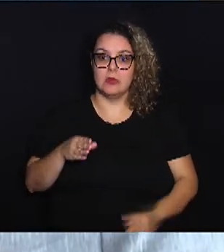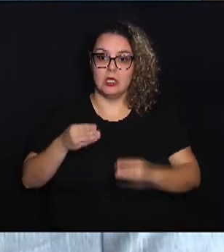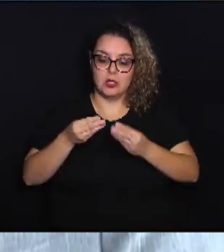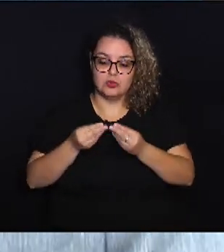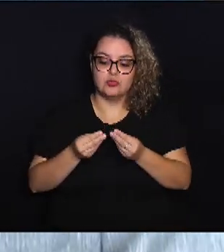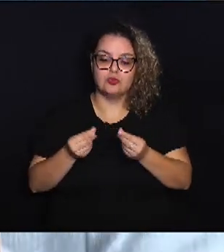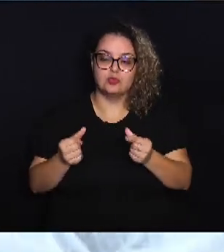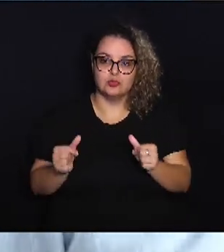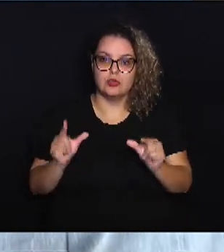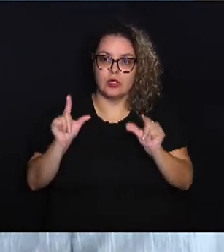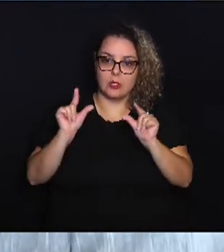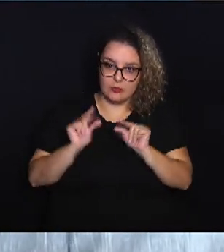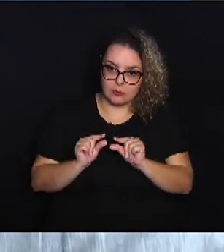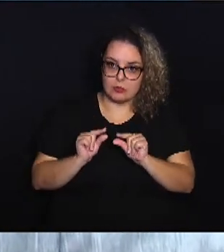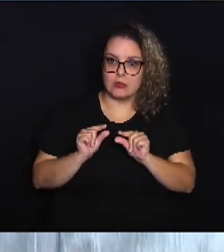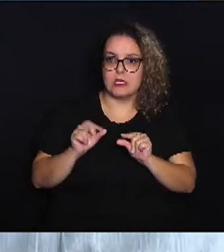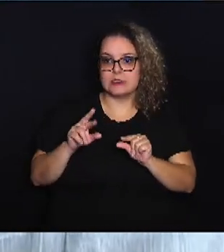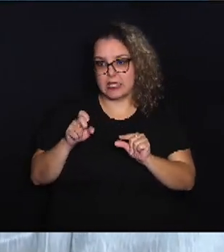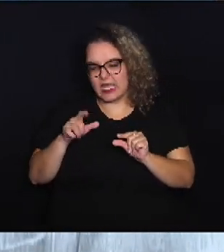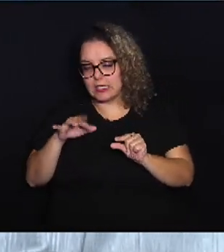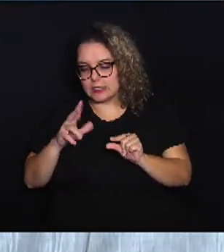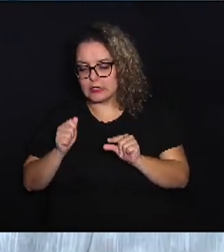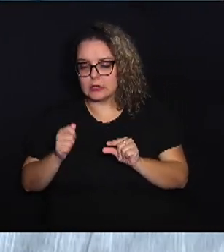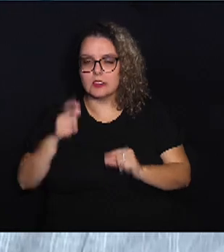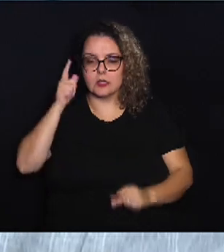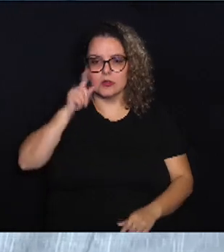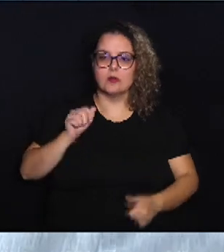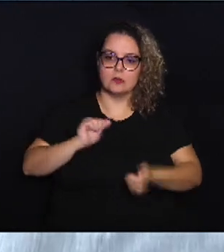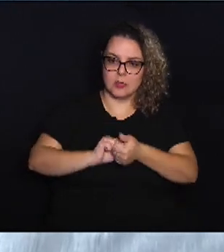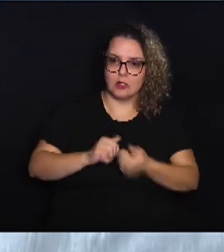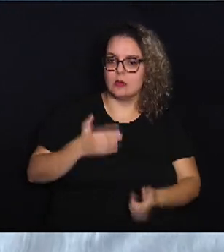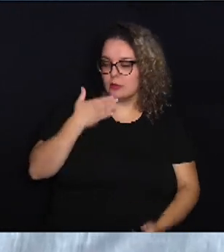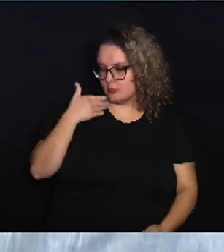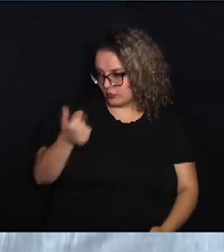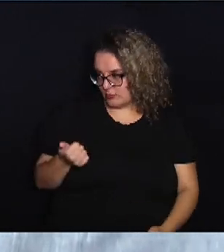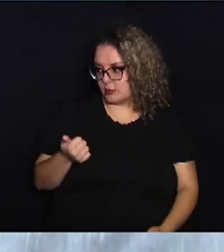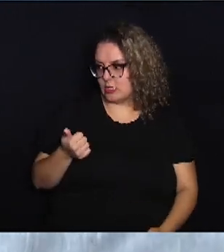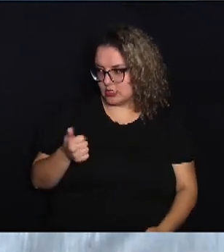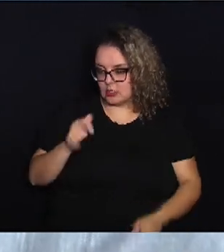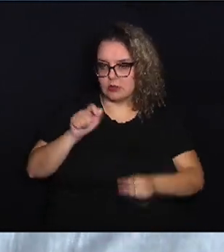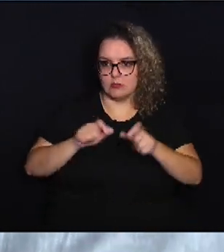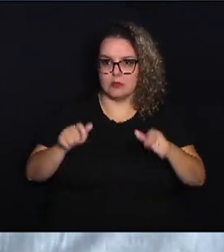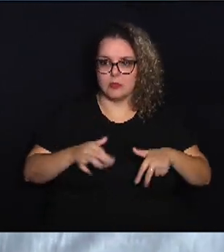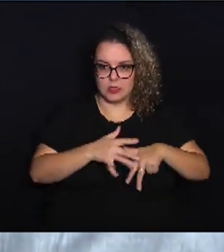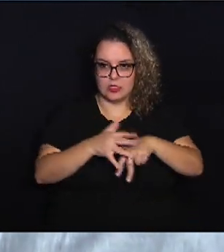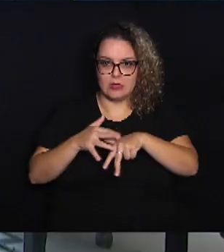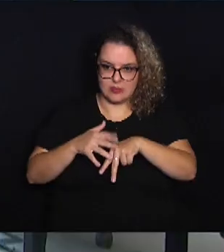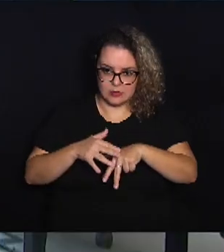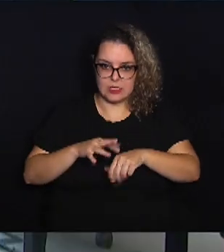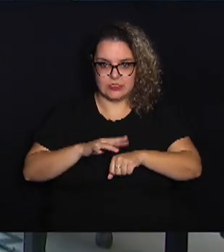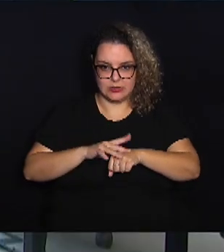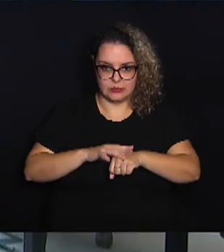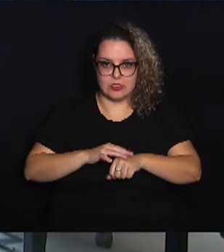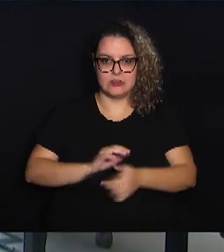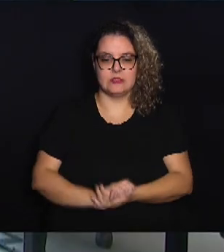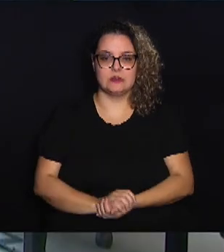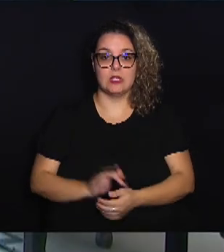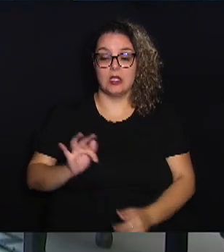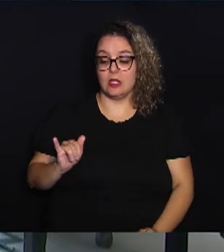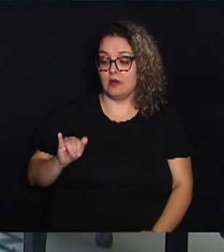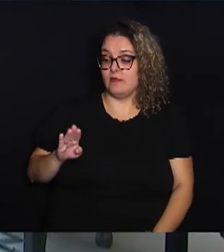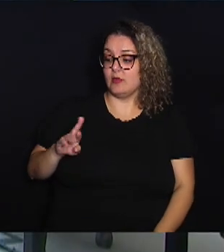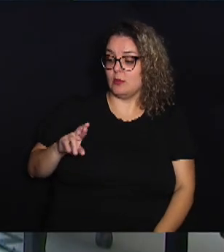diminua, seja mais rala e a gente consiga dar maior qualidade de vida aos portadores dessa doença. A fibrose